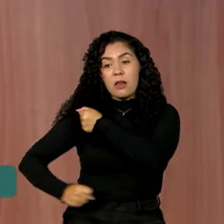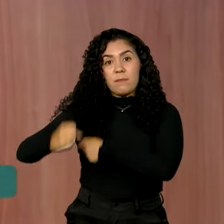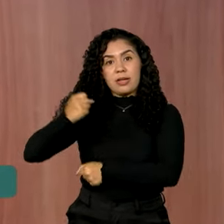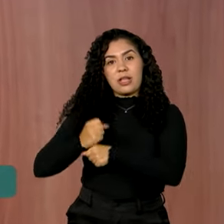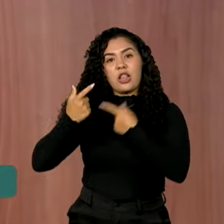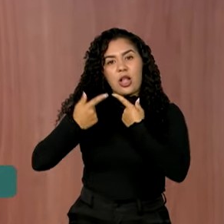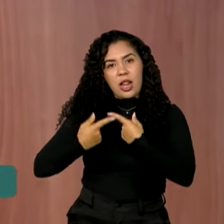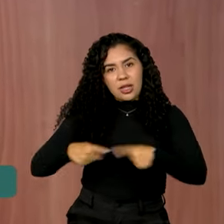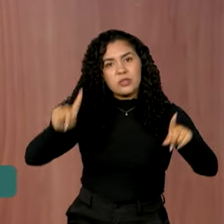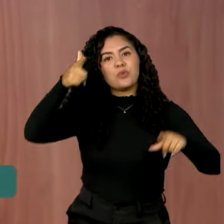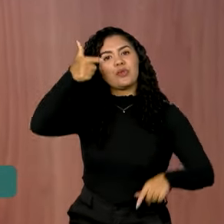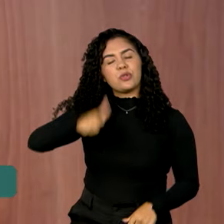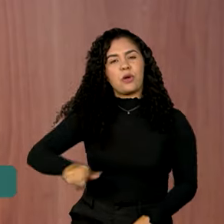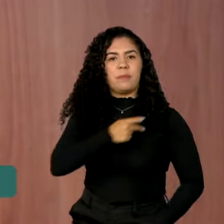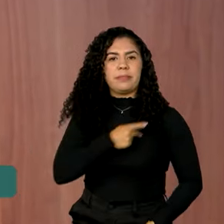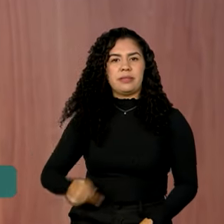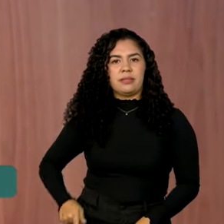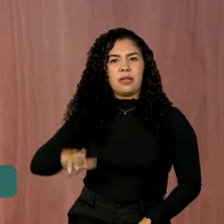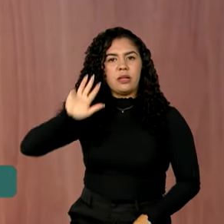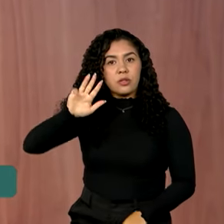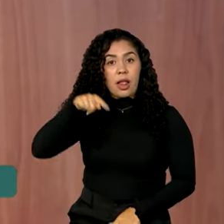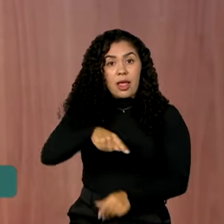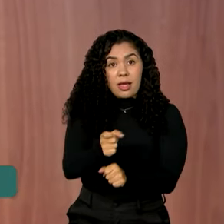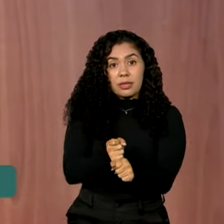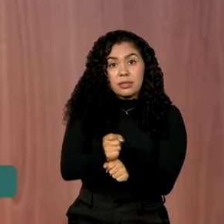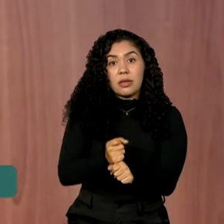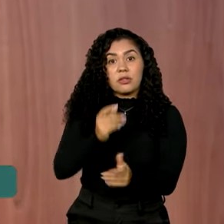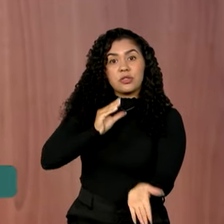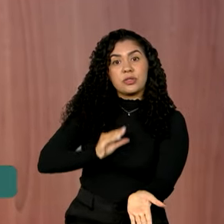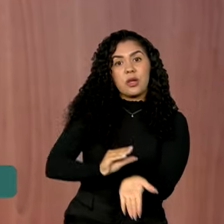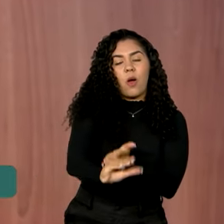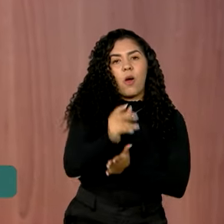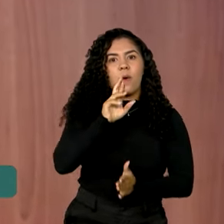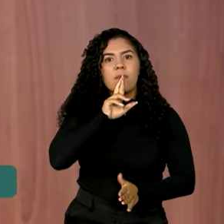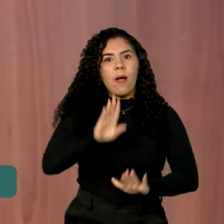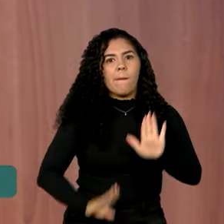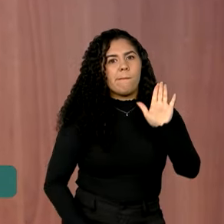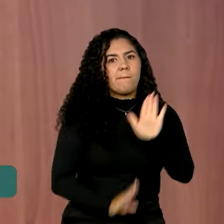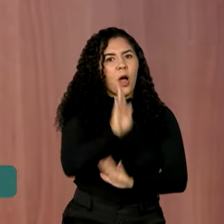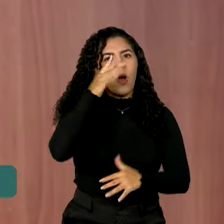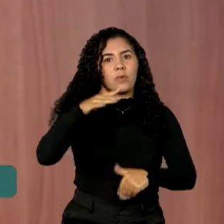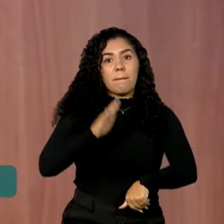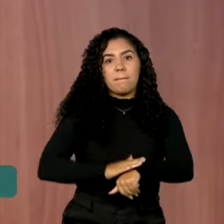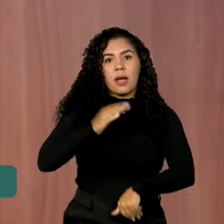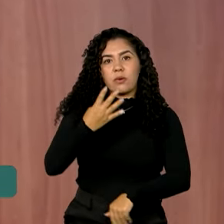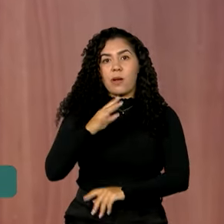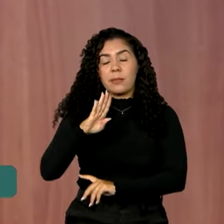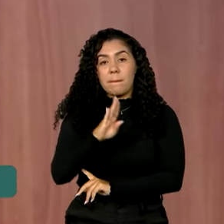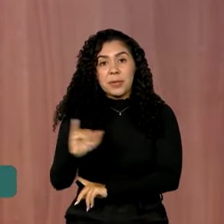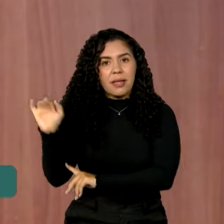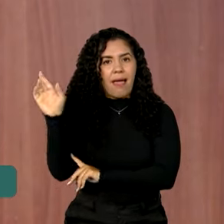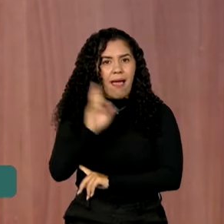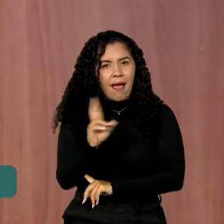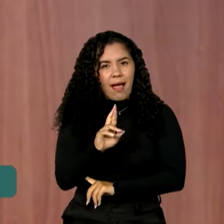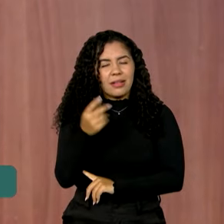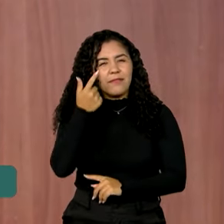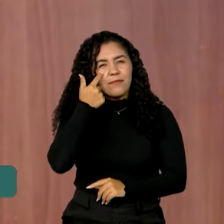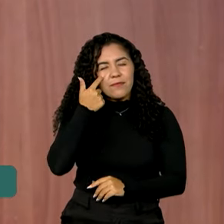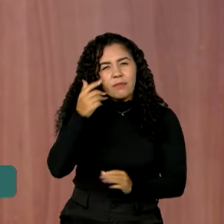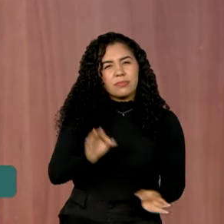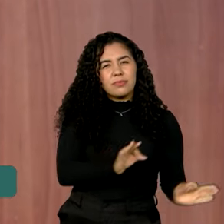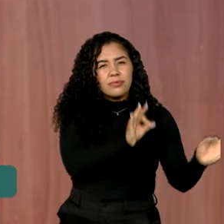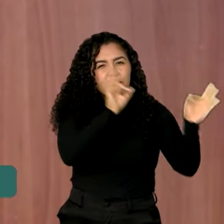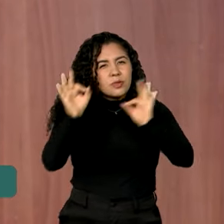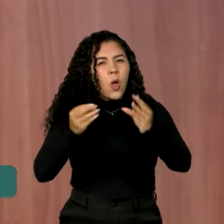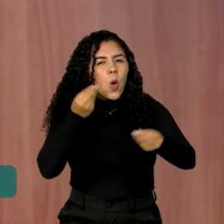pelo presidente Lula, neste ano, já conta com um investimento recorde de mais de 4 bilhões de reais. Vamos conhecer um pouco